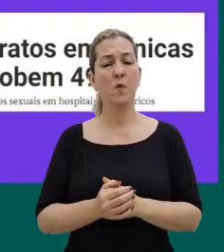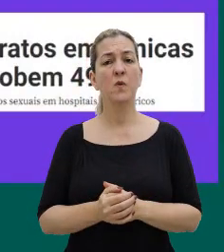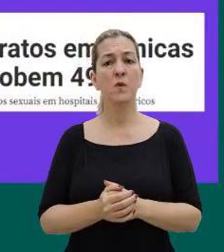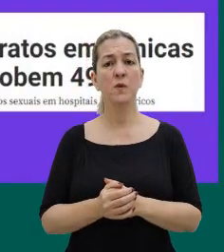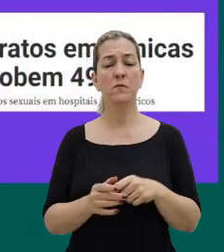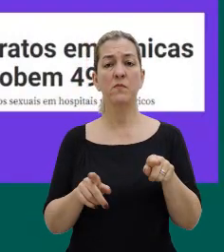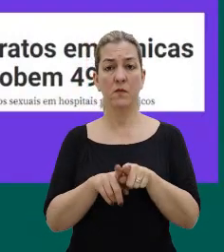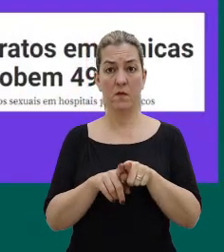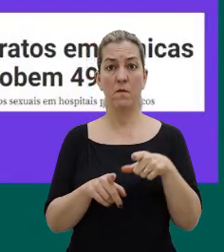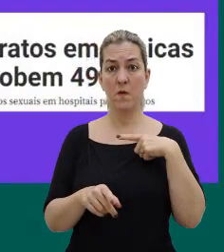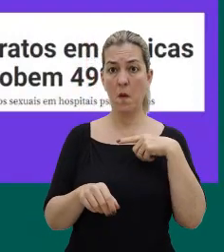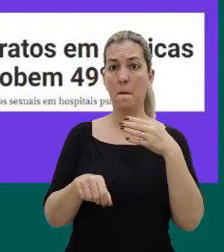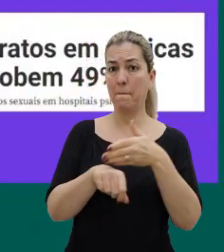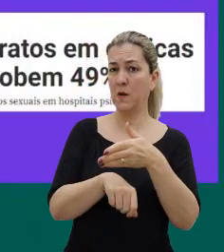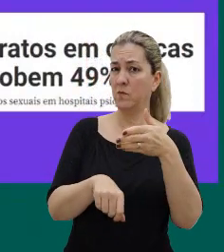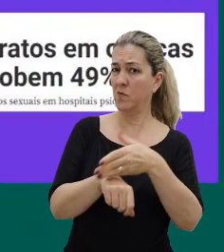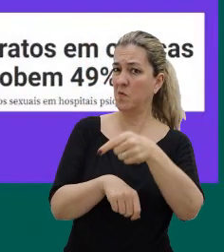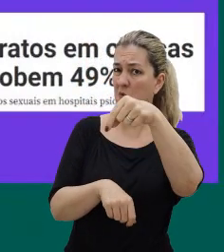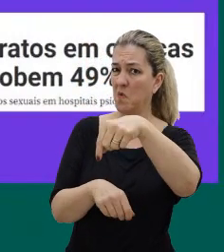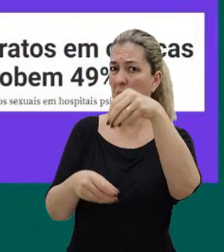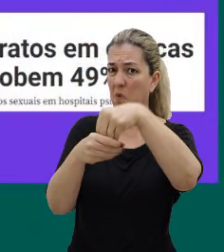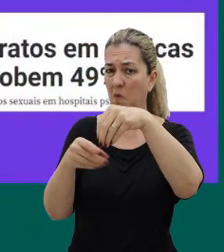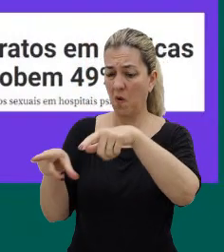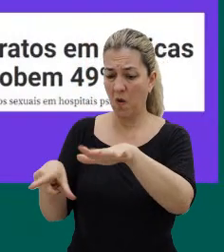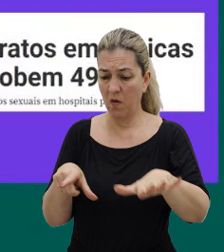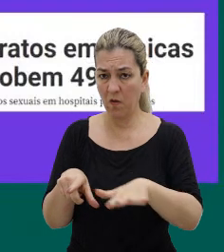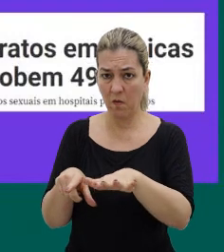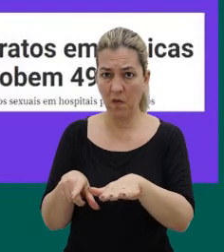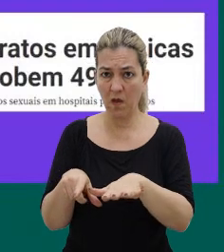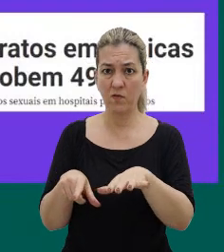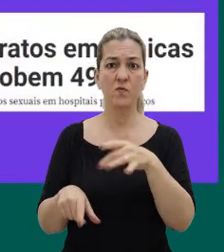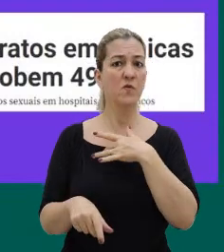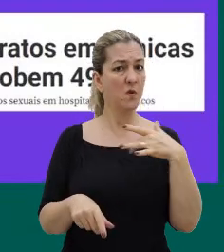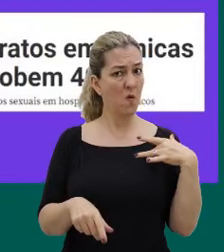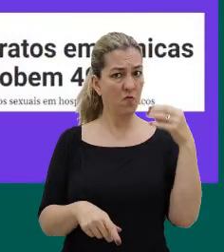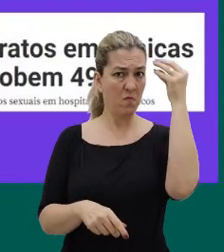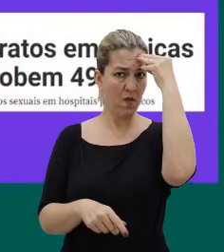as quais fazem parte desses espaços de saúde mental.